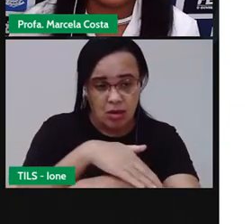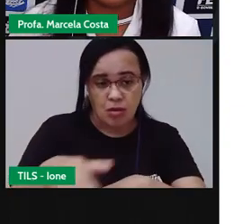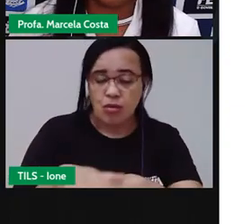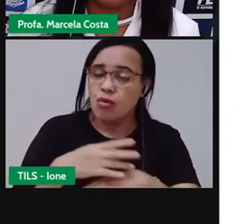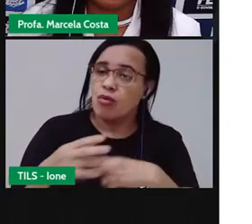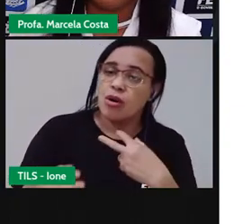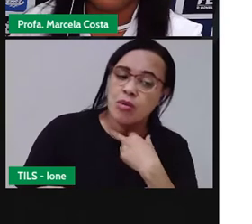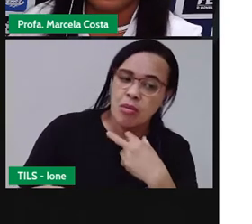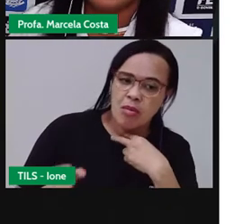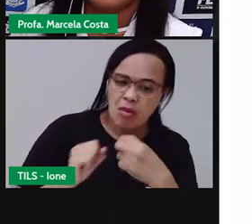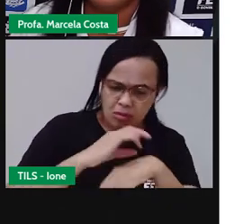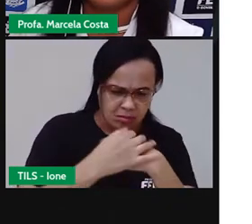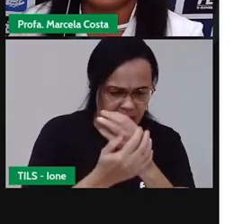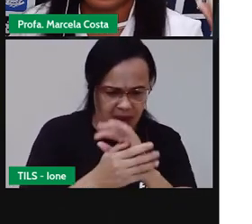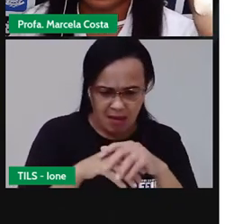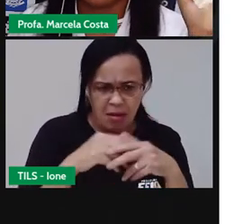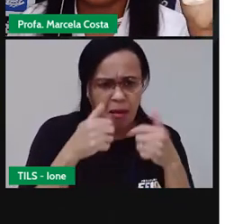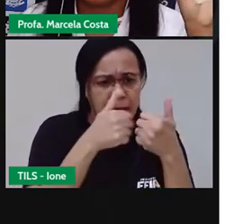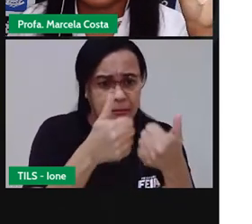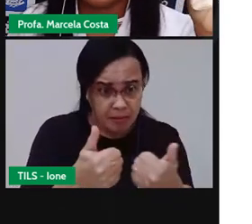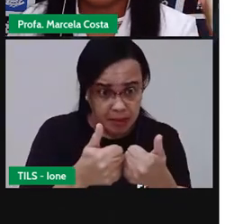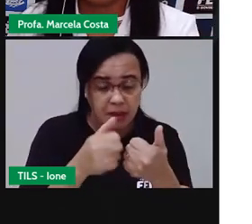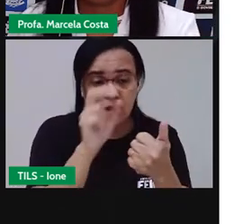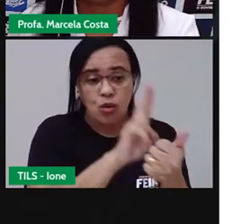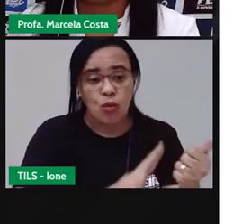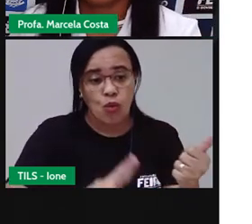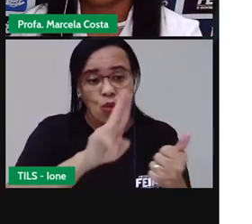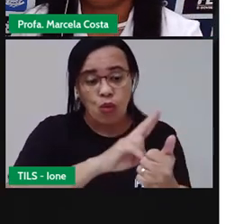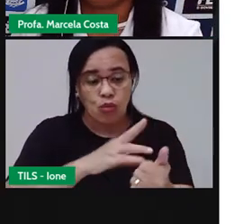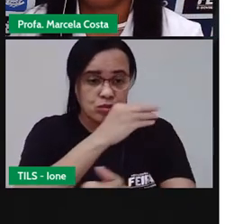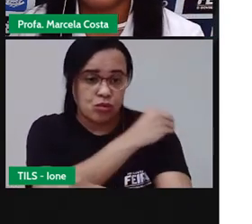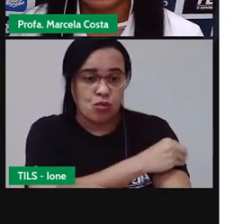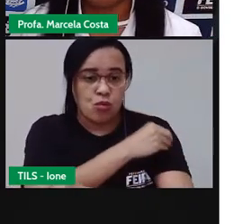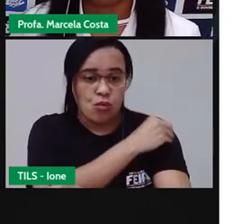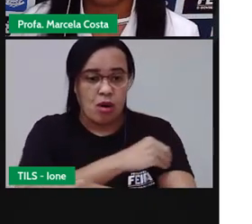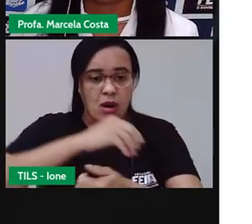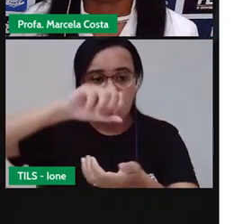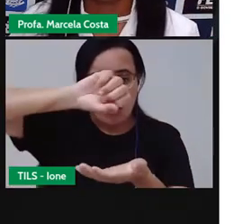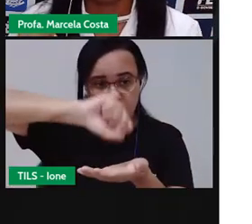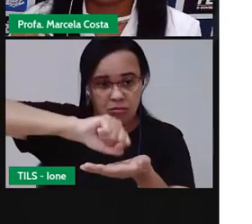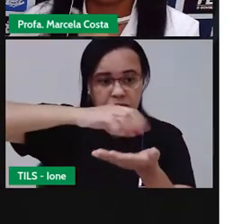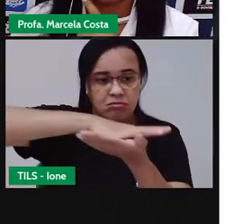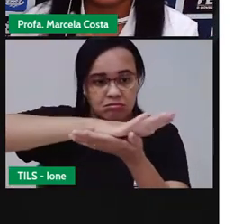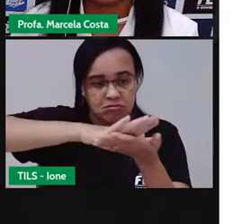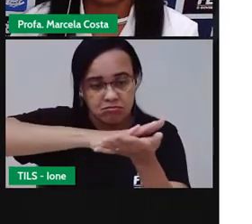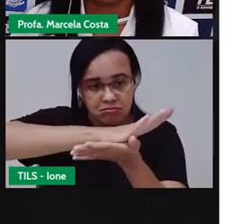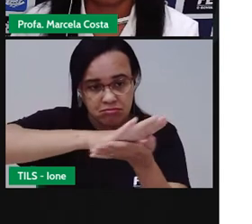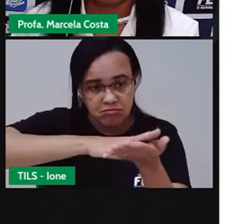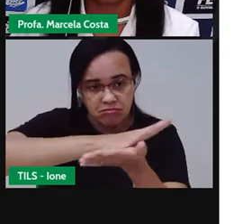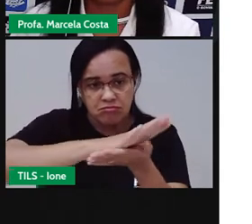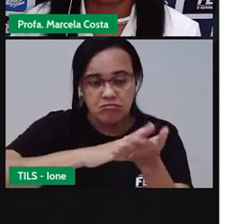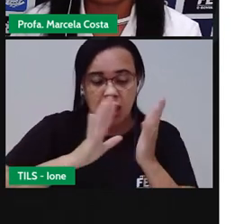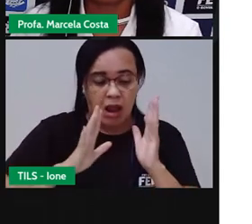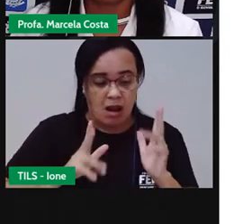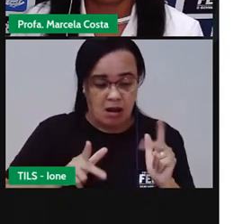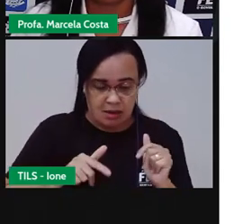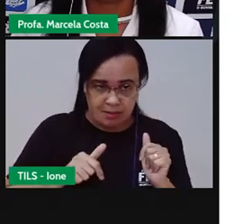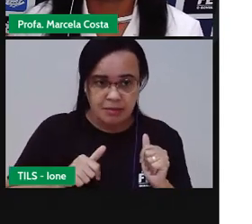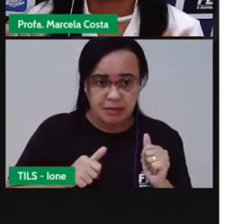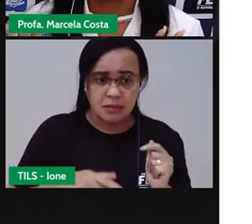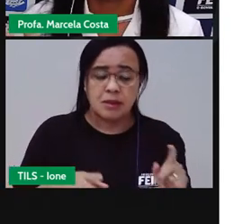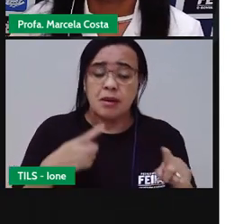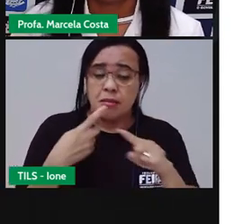mão, use aí o álcool em gel, tá? Pra manter a sua mão bem limpinha. Porque as doenças também podem ser